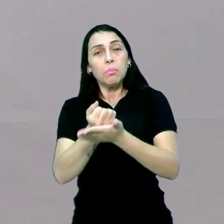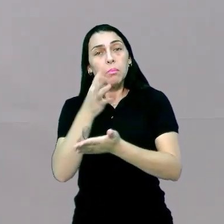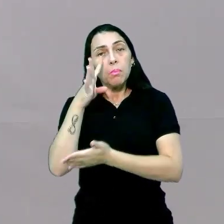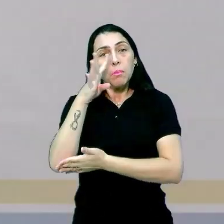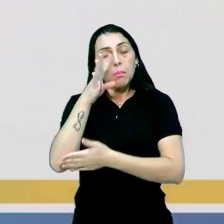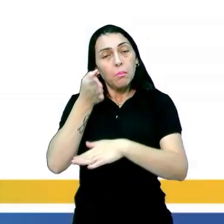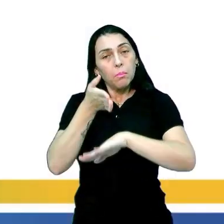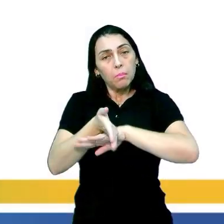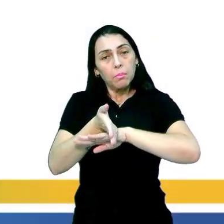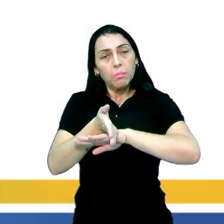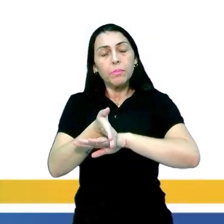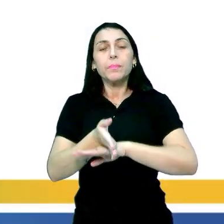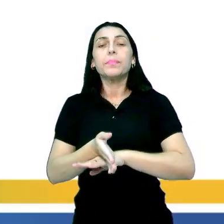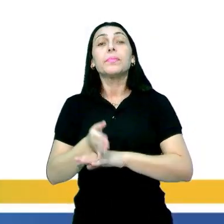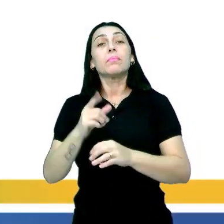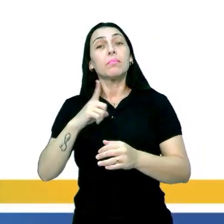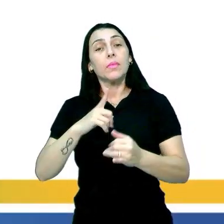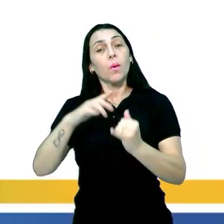hora que vocês quiserem.